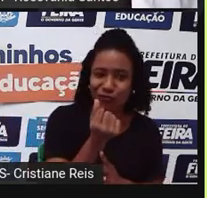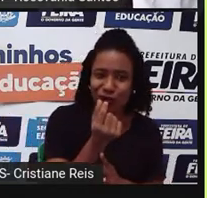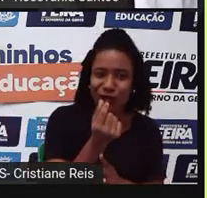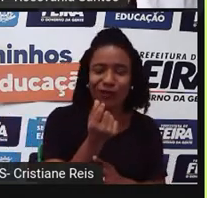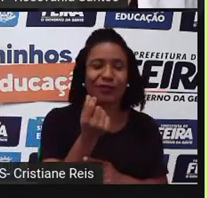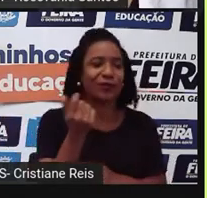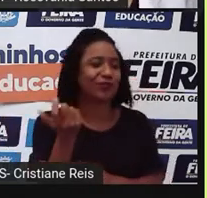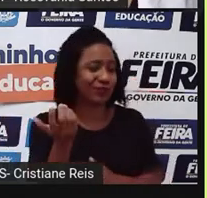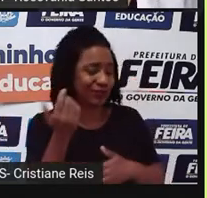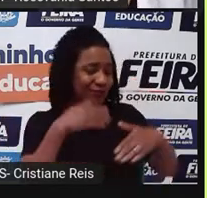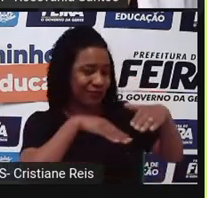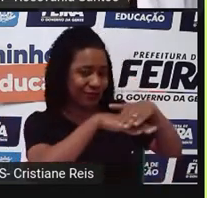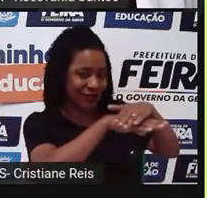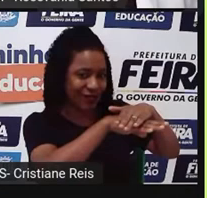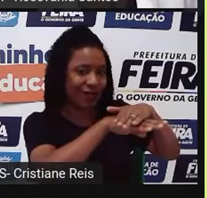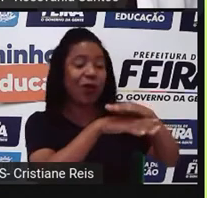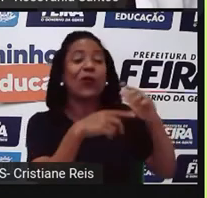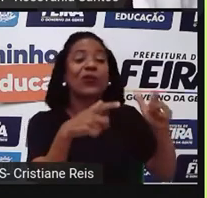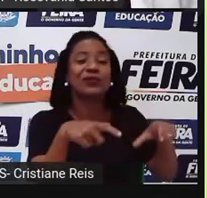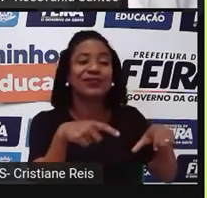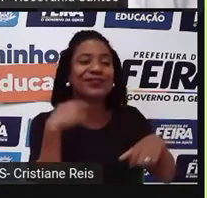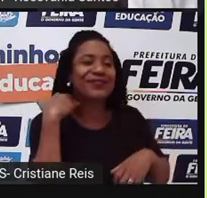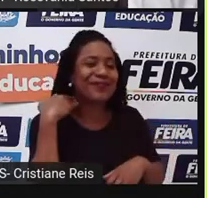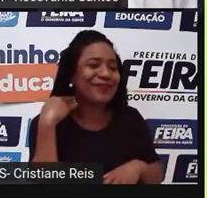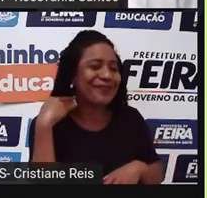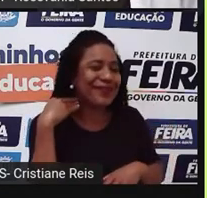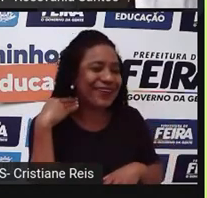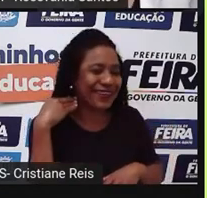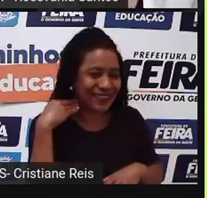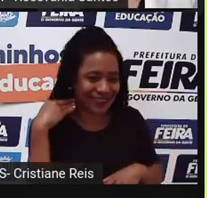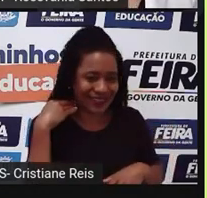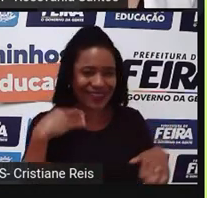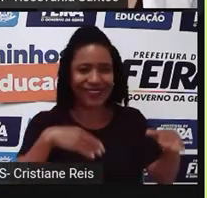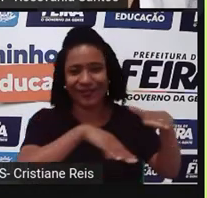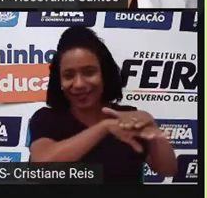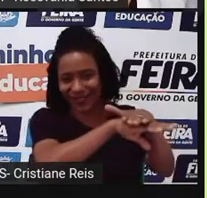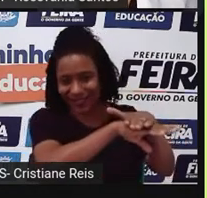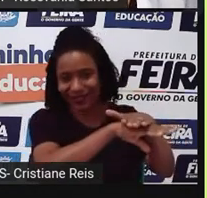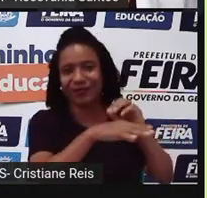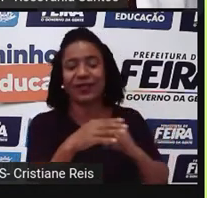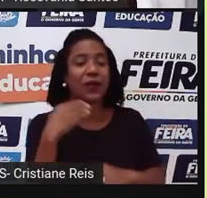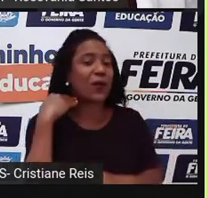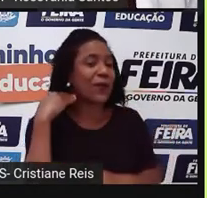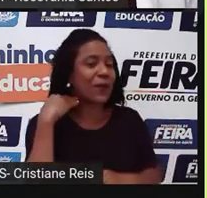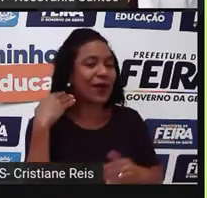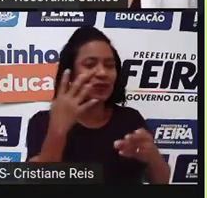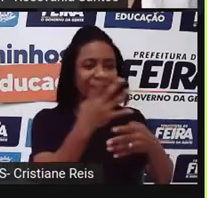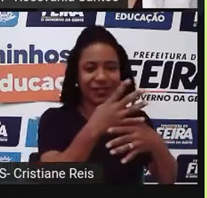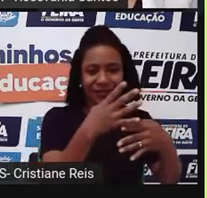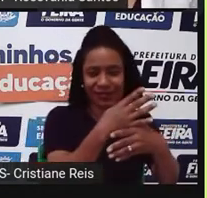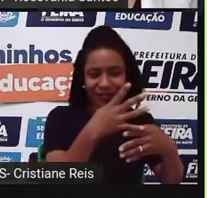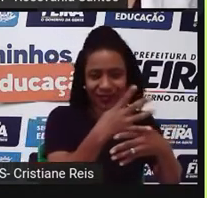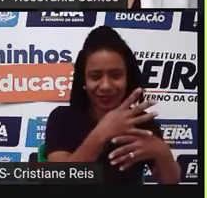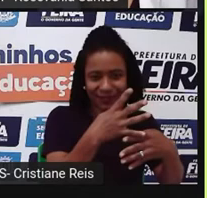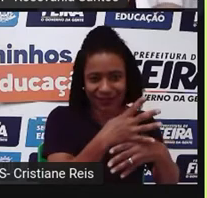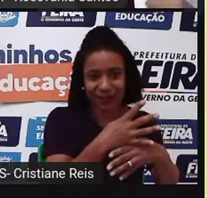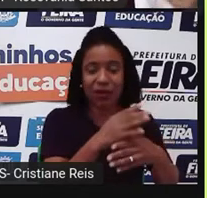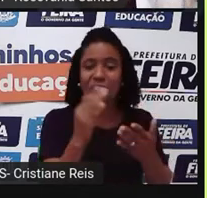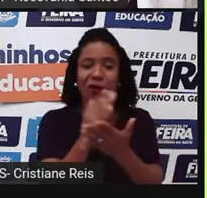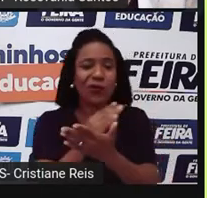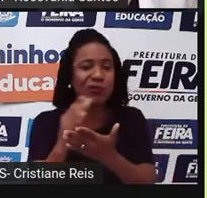preciso desses bancos. A maioria desses bancos, eles também estão nas cidades. A gente tem correspondentes